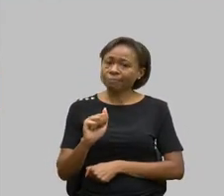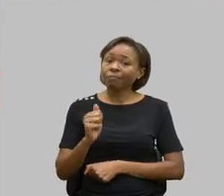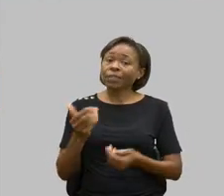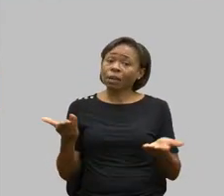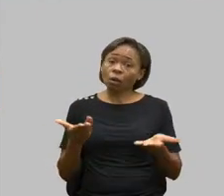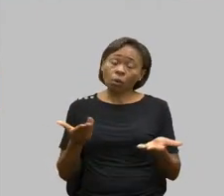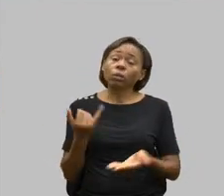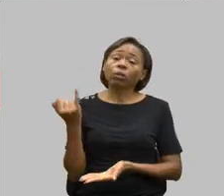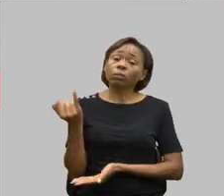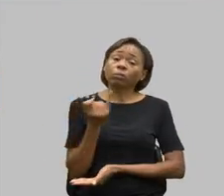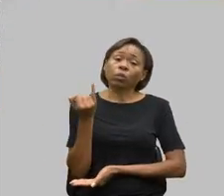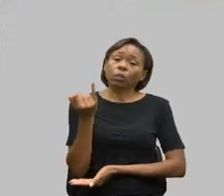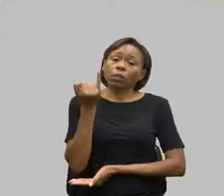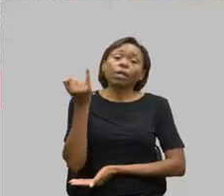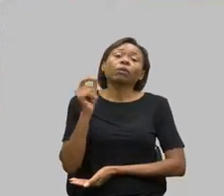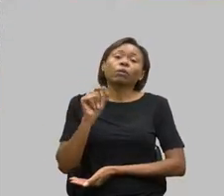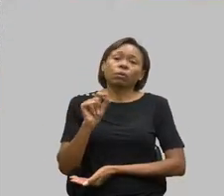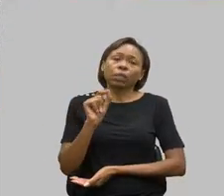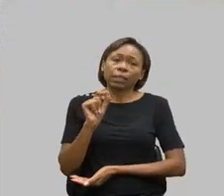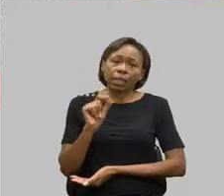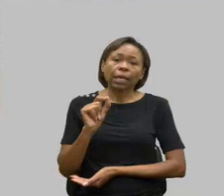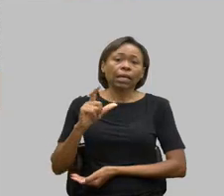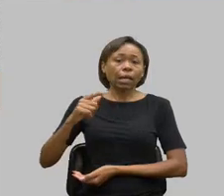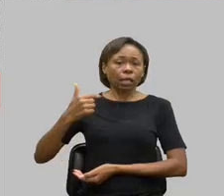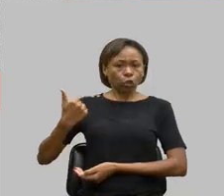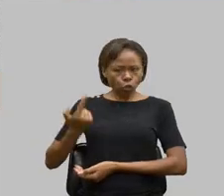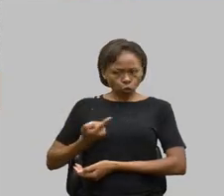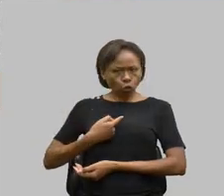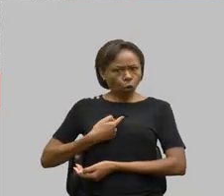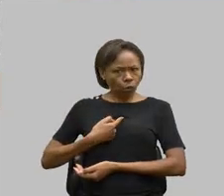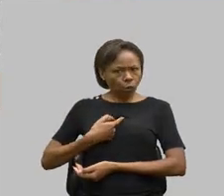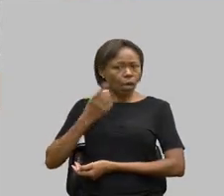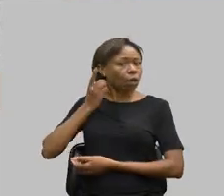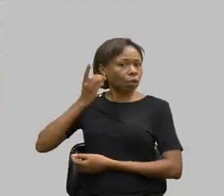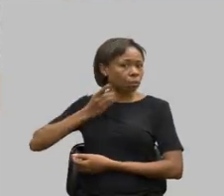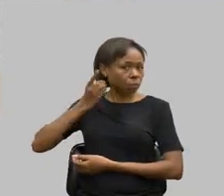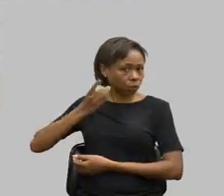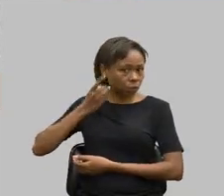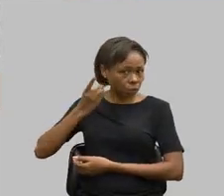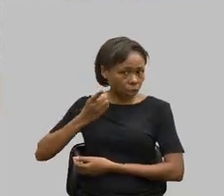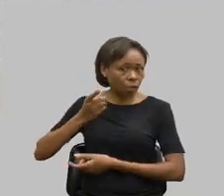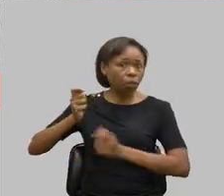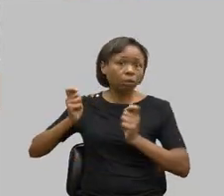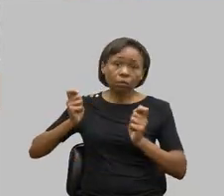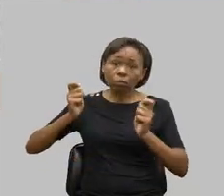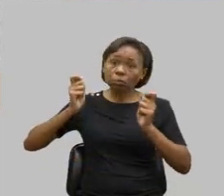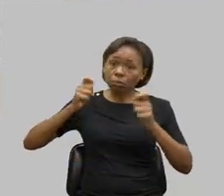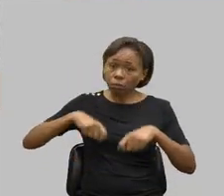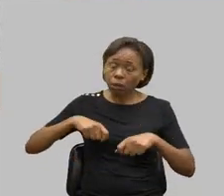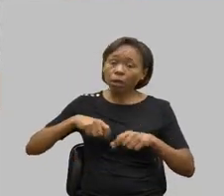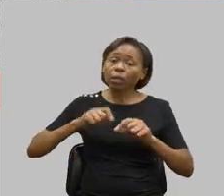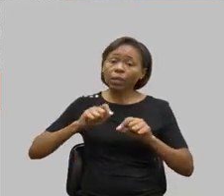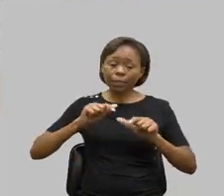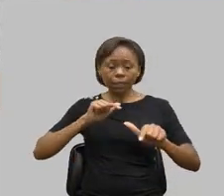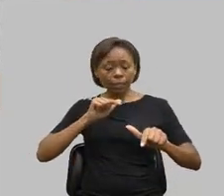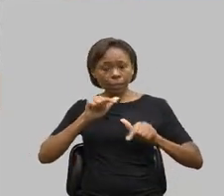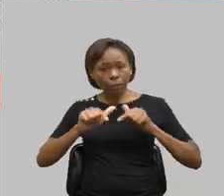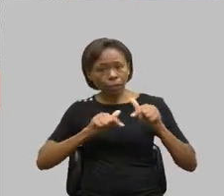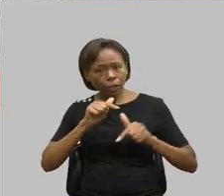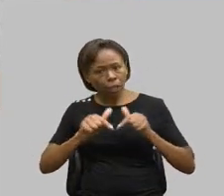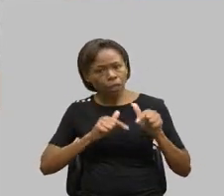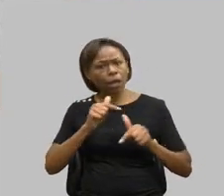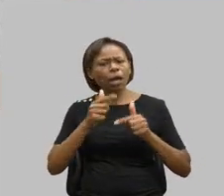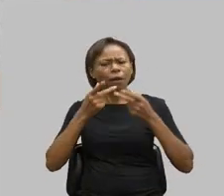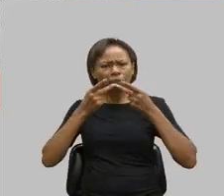imbuídos do mandato parlamentar, tenhamos essa condição de trabalhar, de